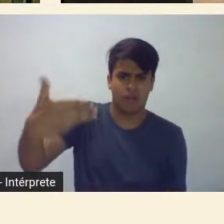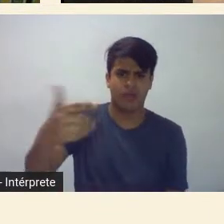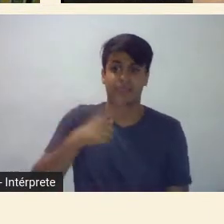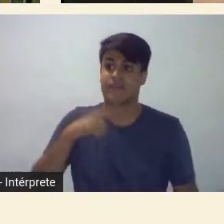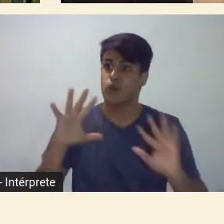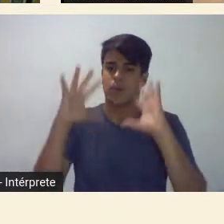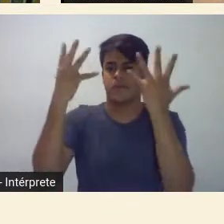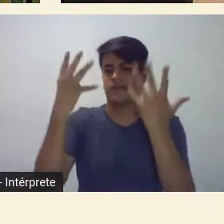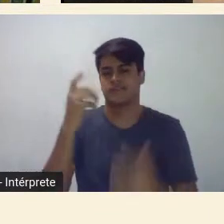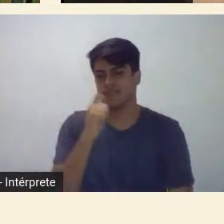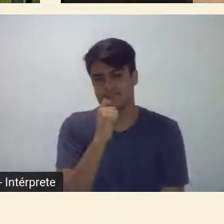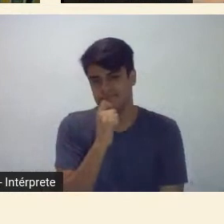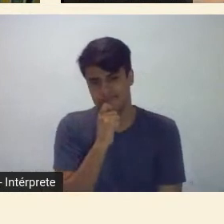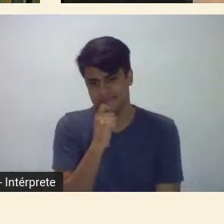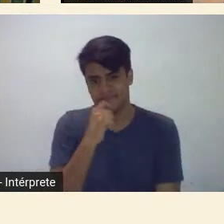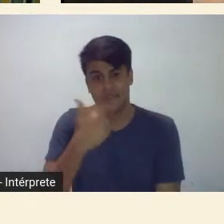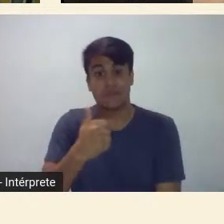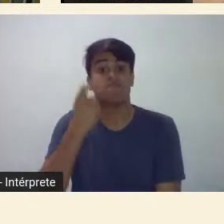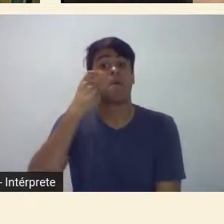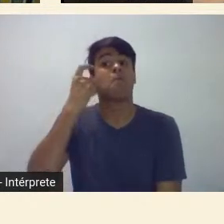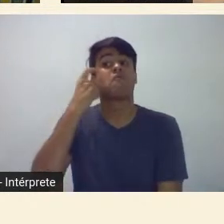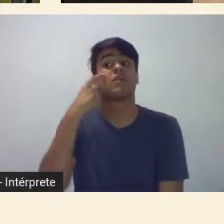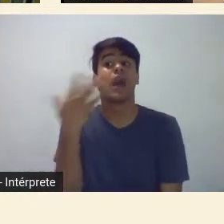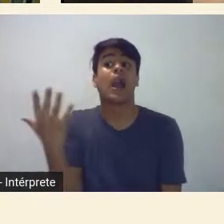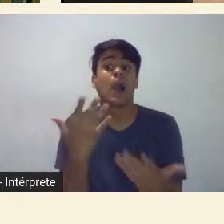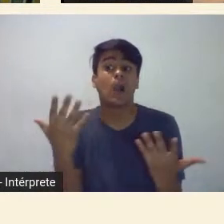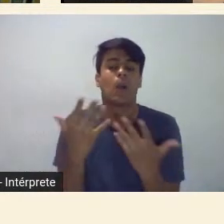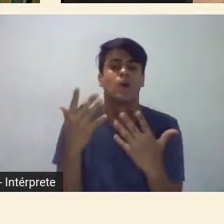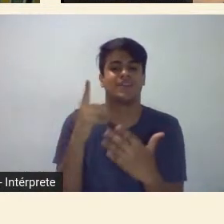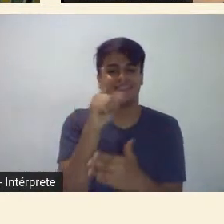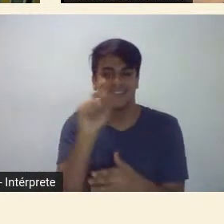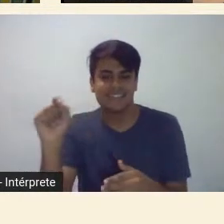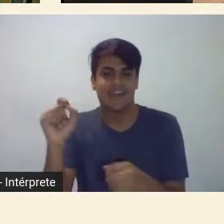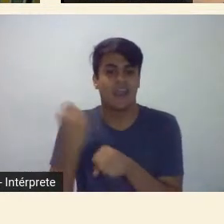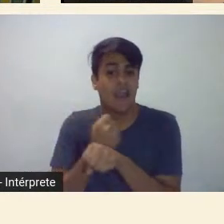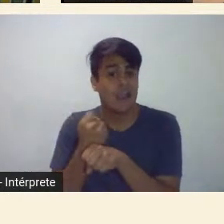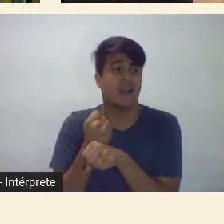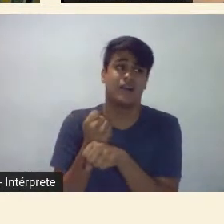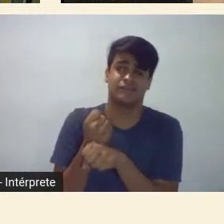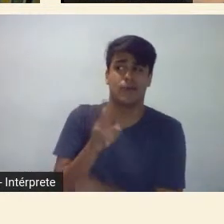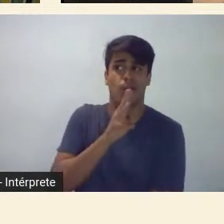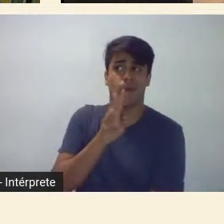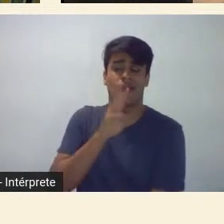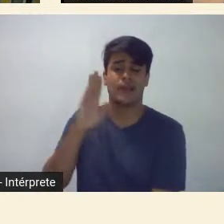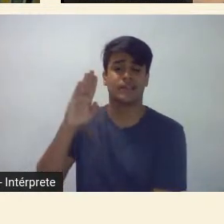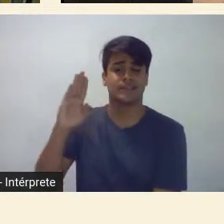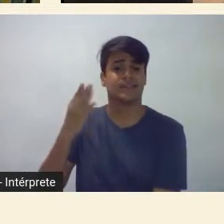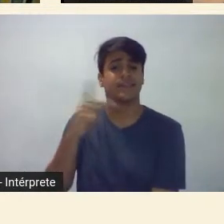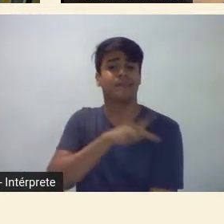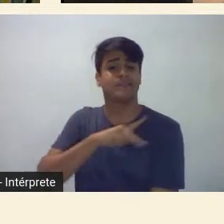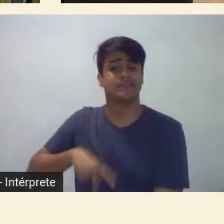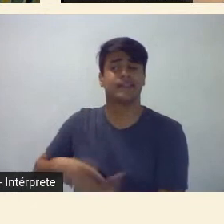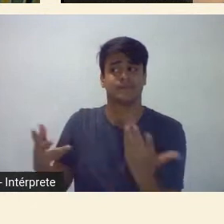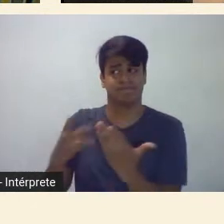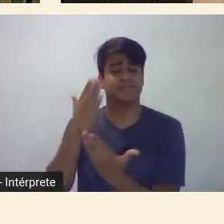no centenário provavelmente com o governo que nós temos aí não vai acontecer absolutamente nada referente a isso mas